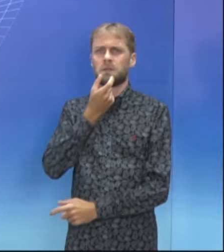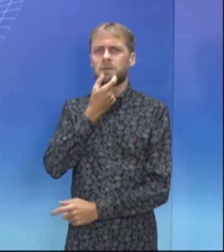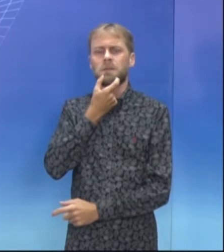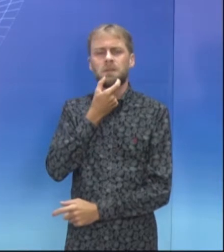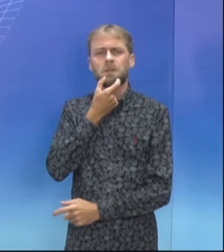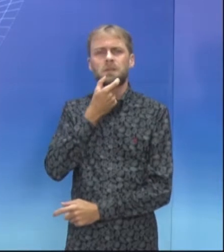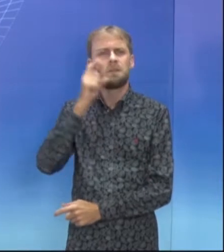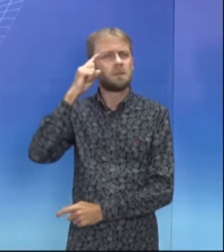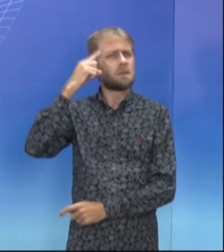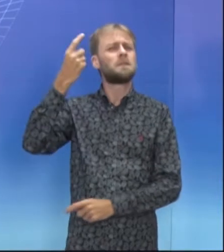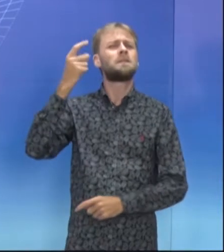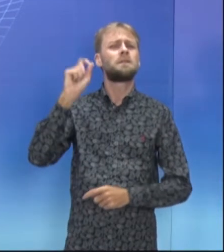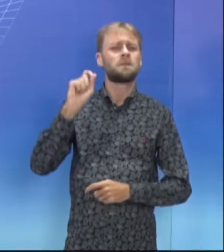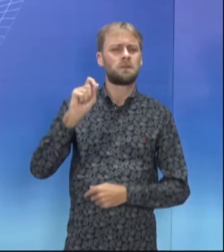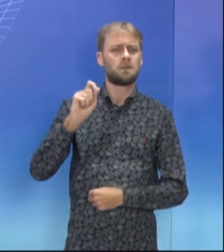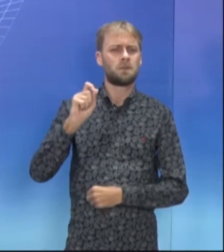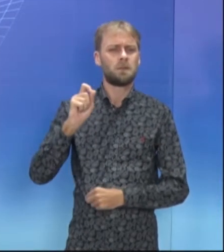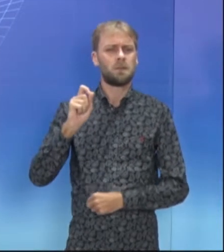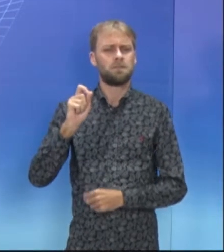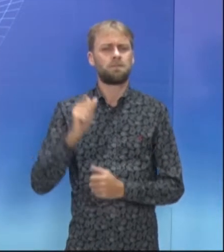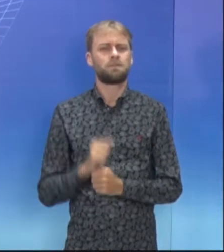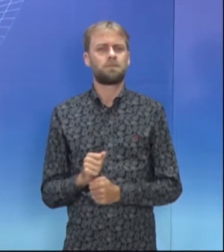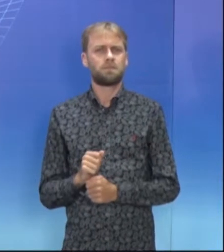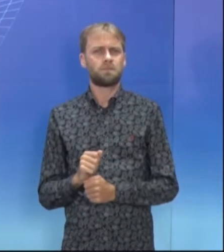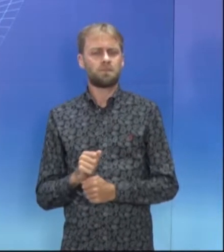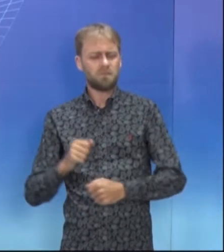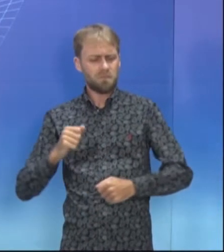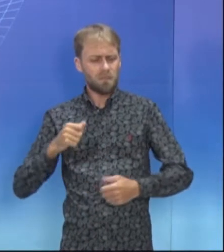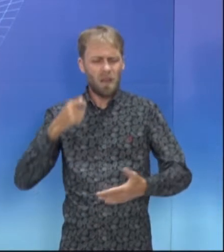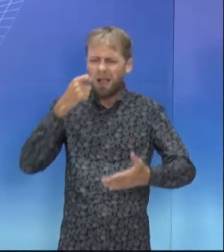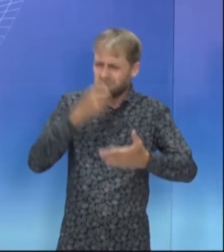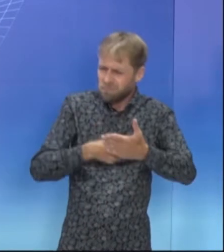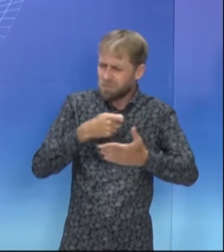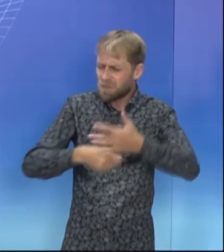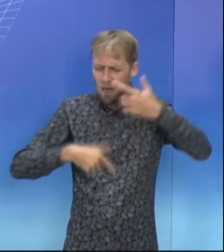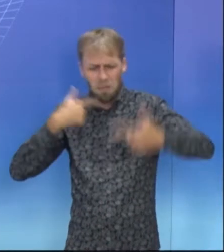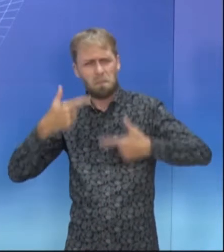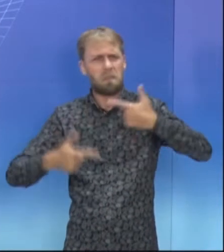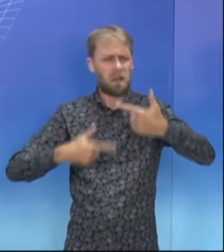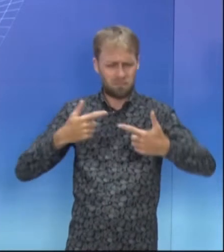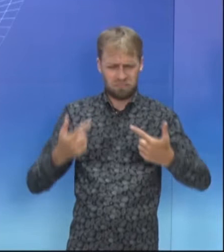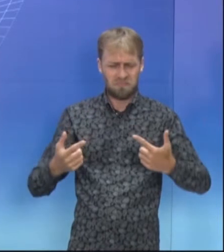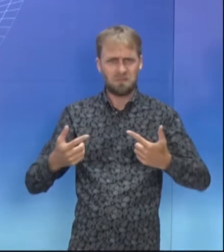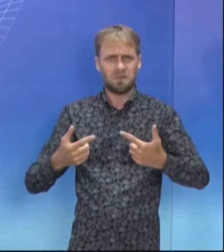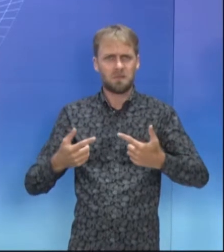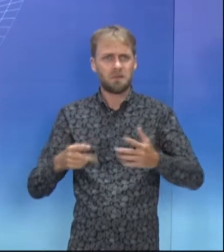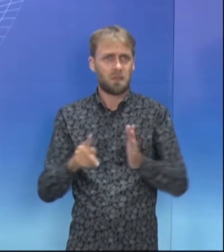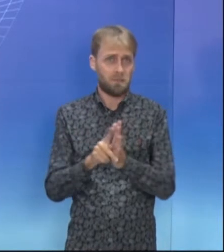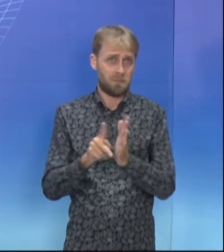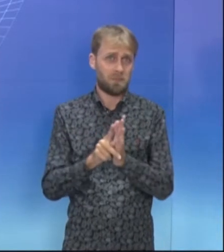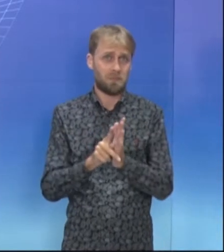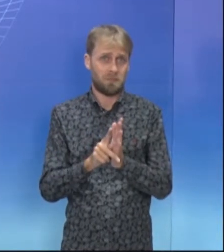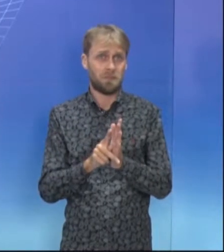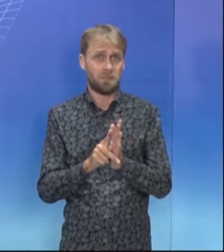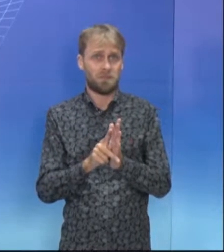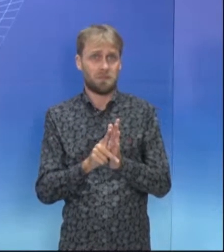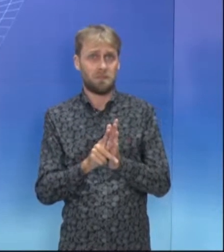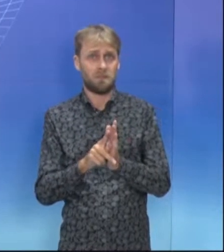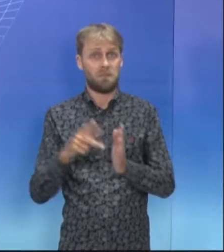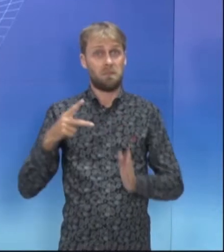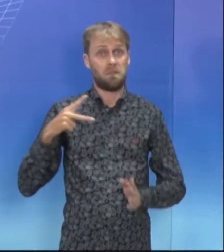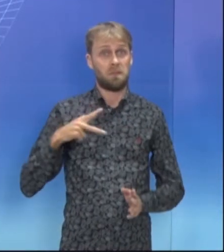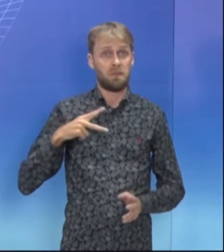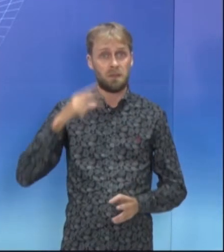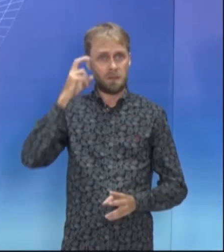decidiu o quê? Ele decidiu que ele enfrentará a guerra vigente, deliberada contra a propriedade intelectual no Reino